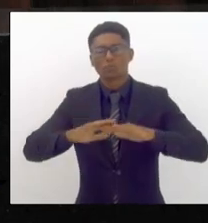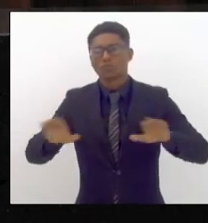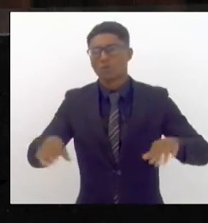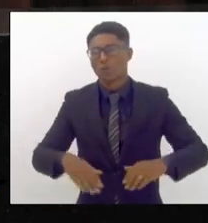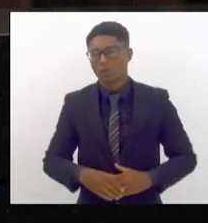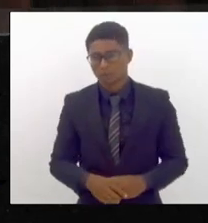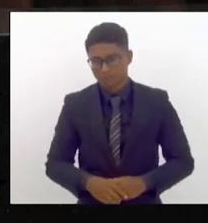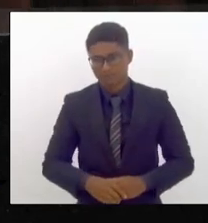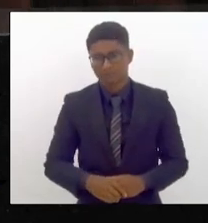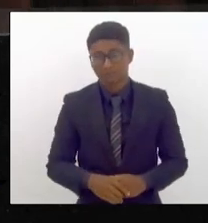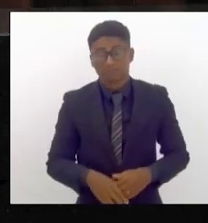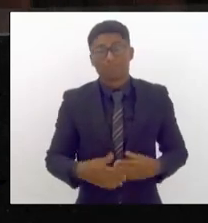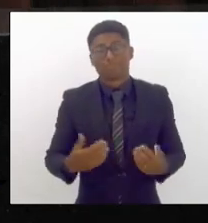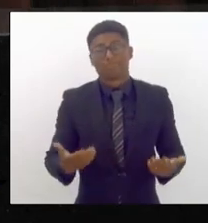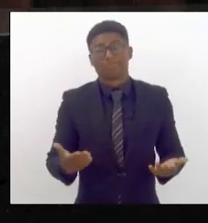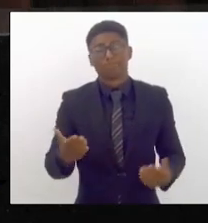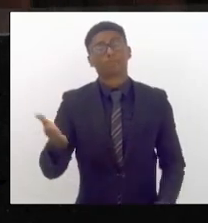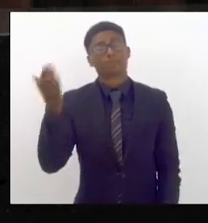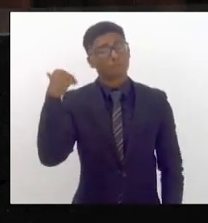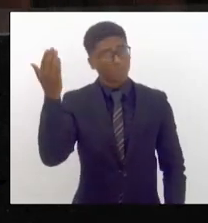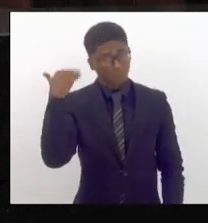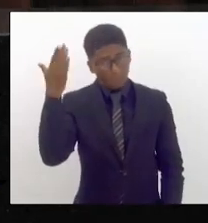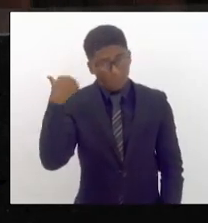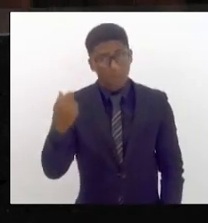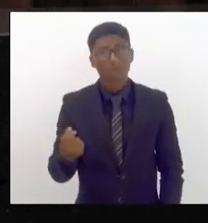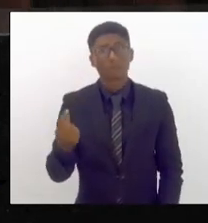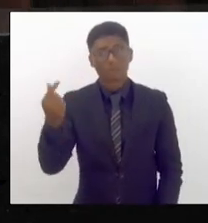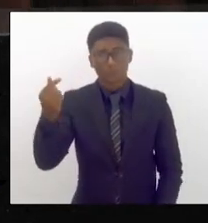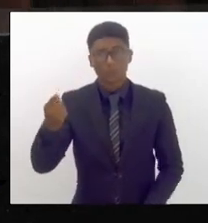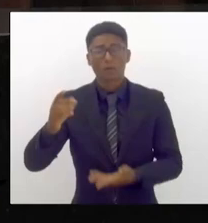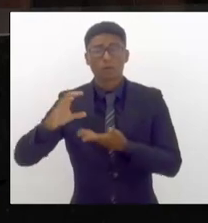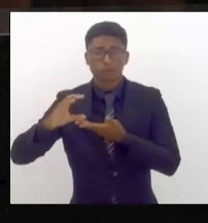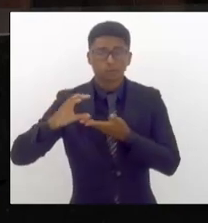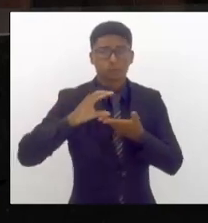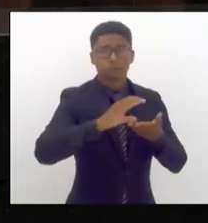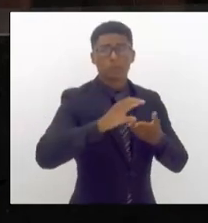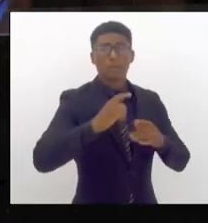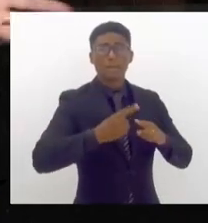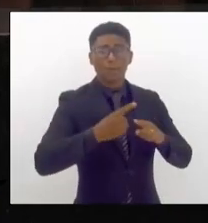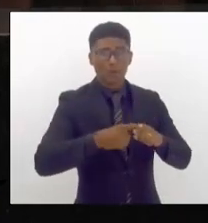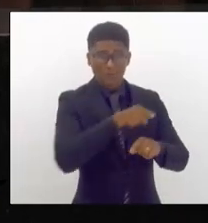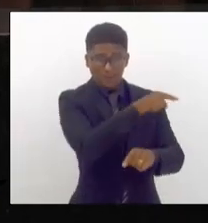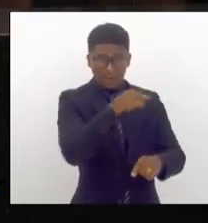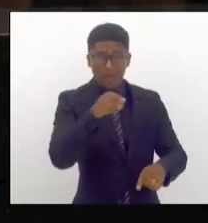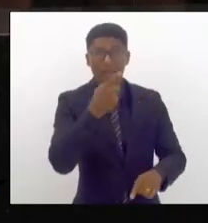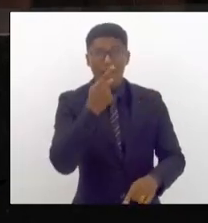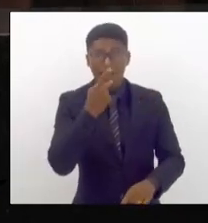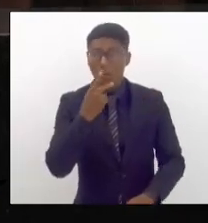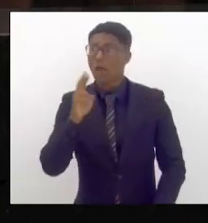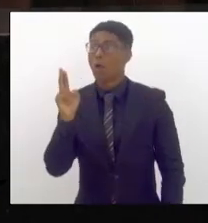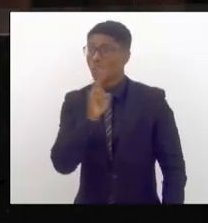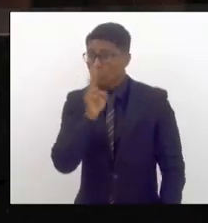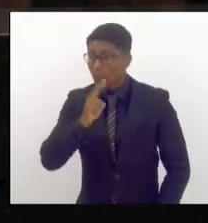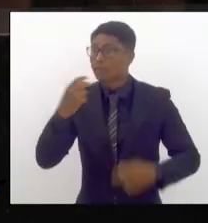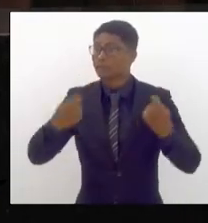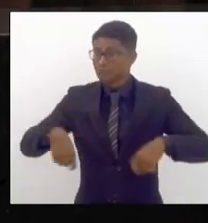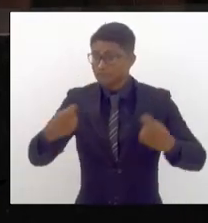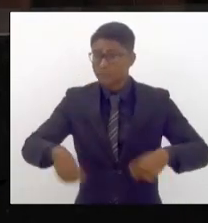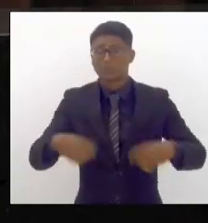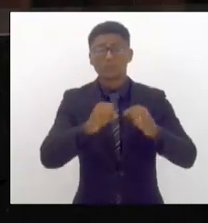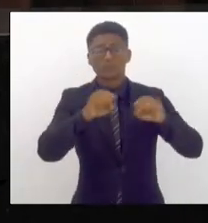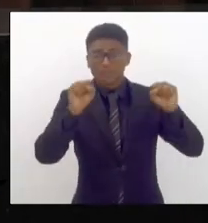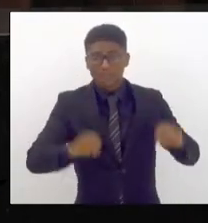esses recursos foram embasados através da necessidade emergencial para tirar o sistema do